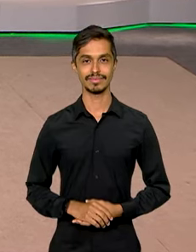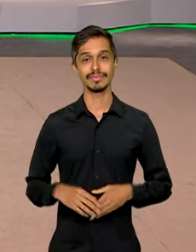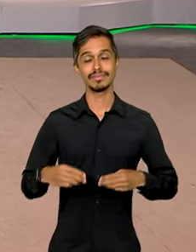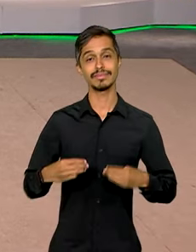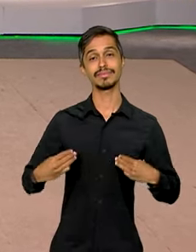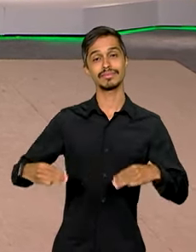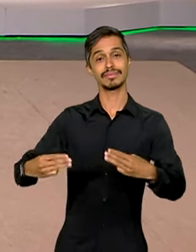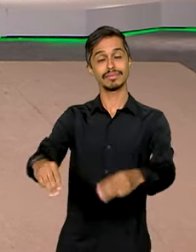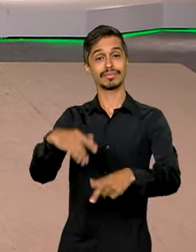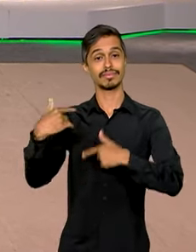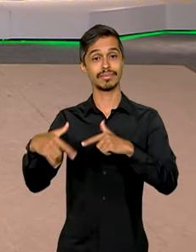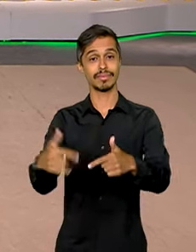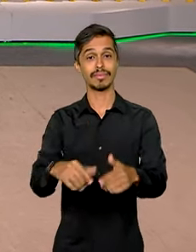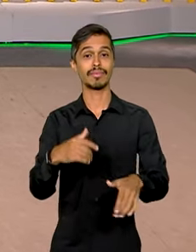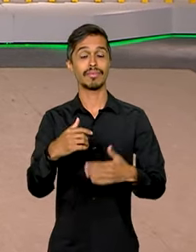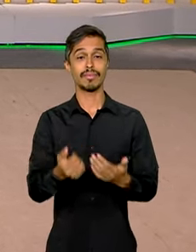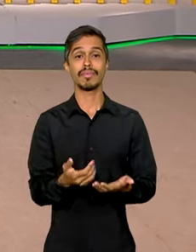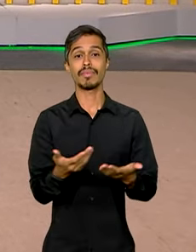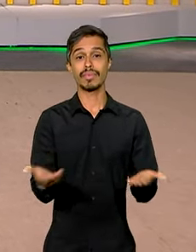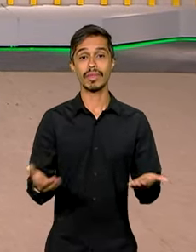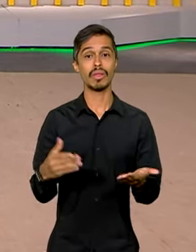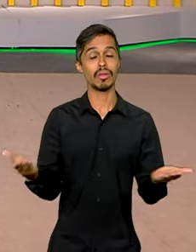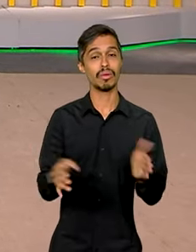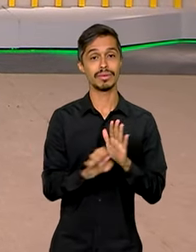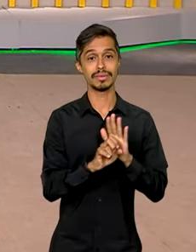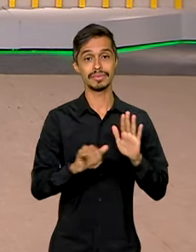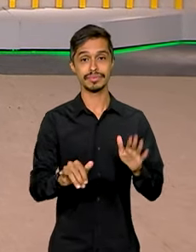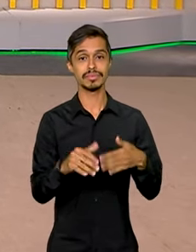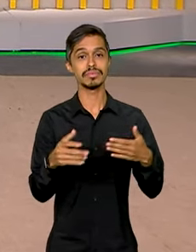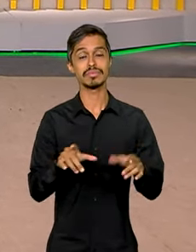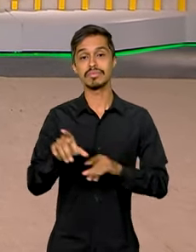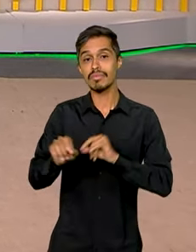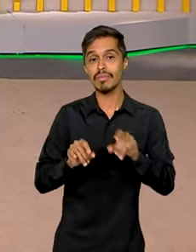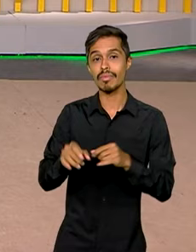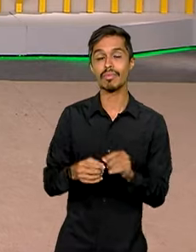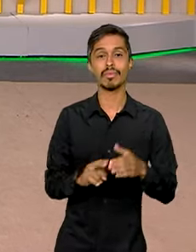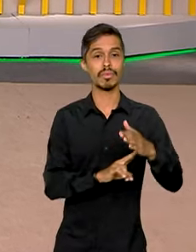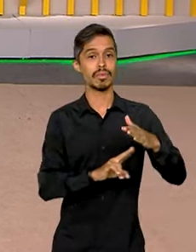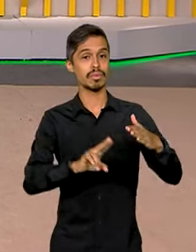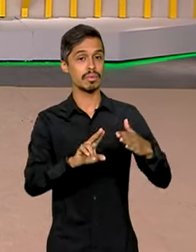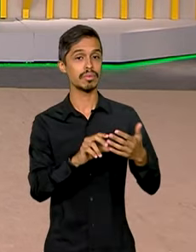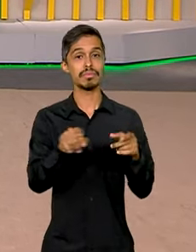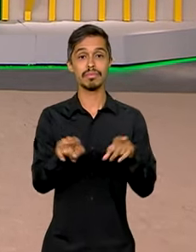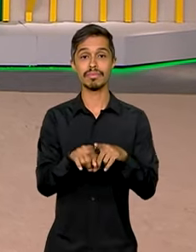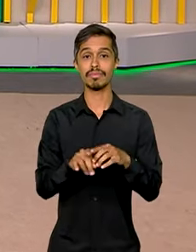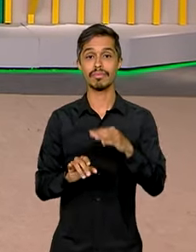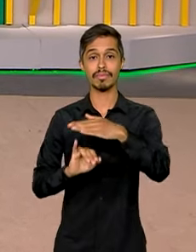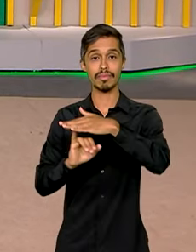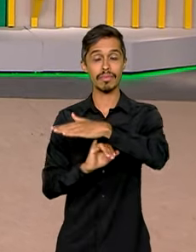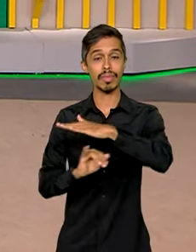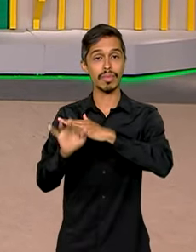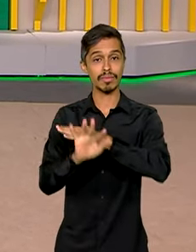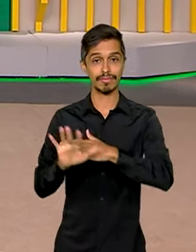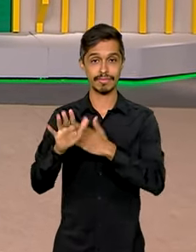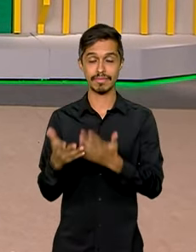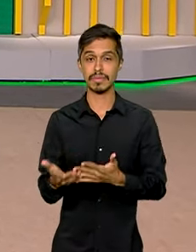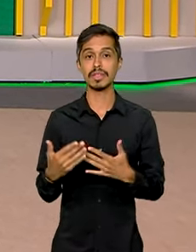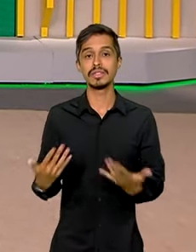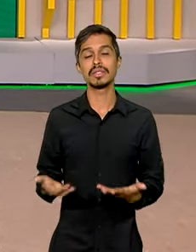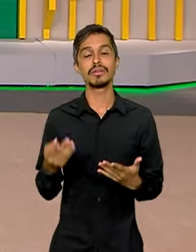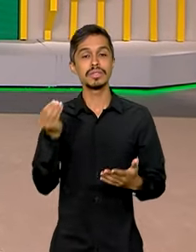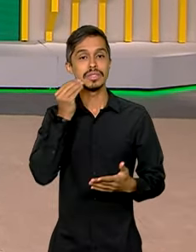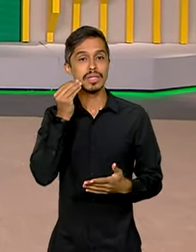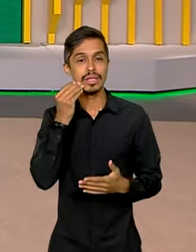O Ministério do Trabalho e Emprego lançou hoje um edital que vai selecionar universidades e instituições federais para